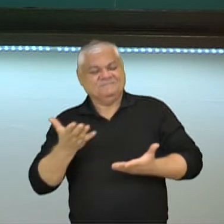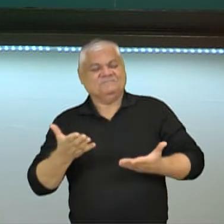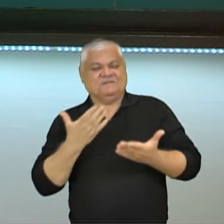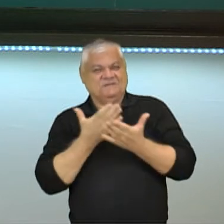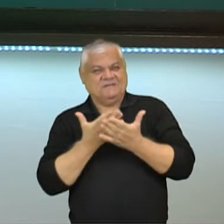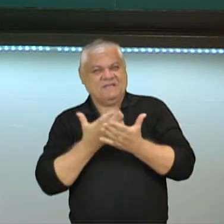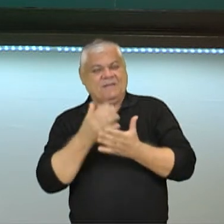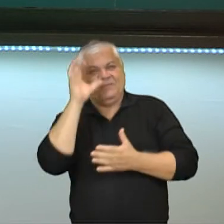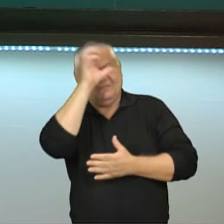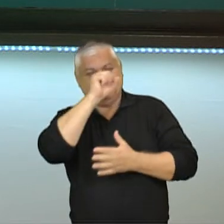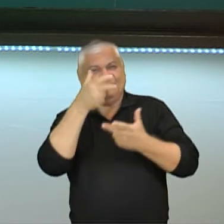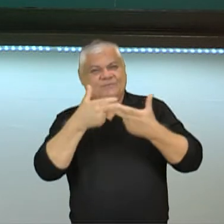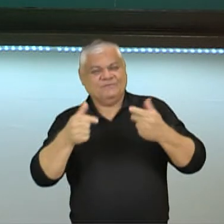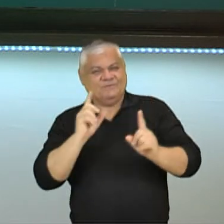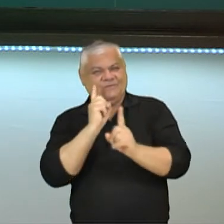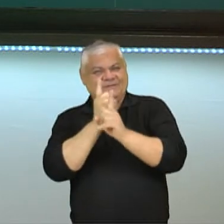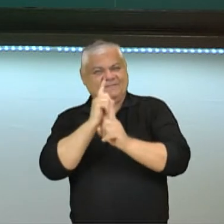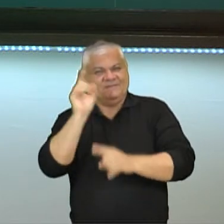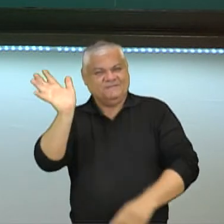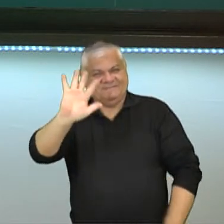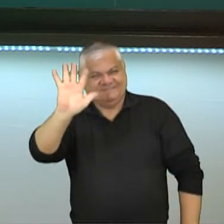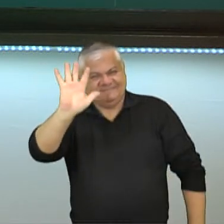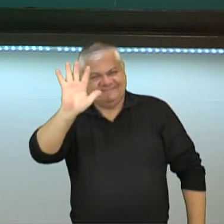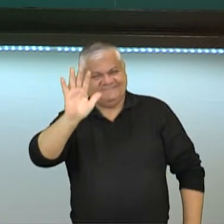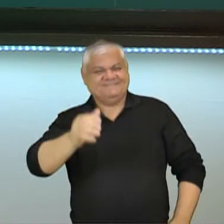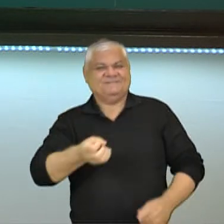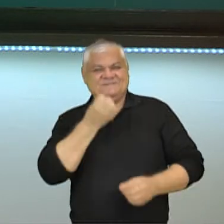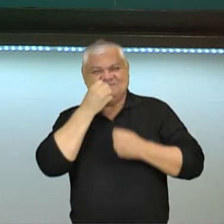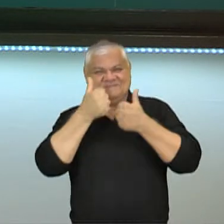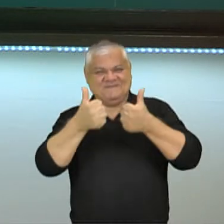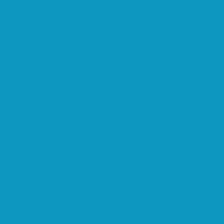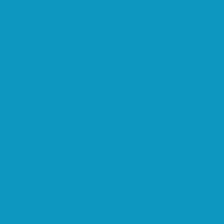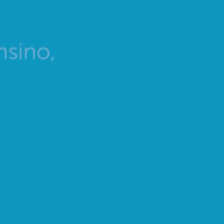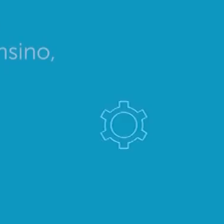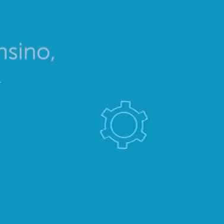bastante coisas e nos encontramos na próxima aula. Até! Tudo de bom para vocês!